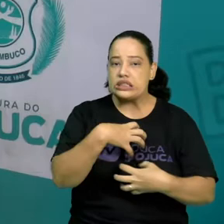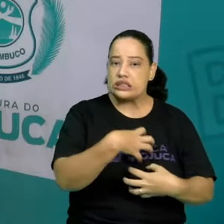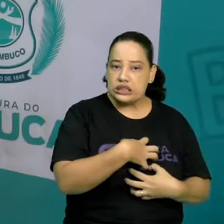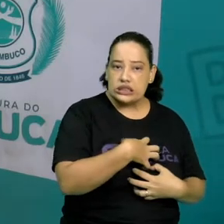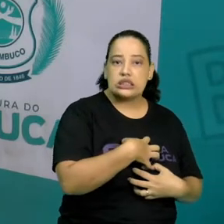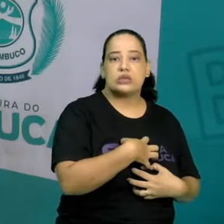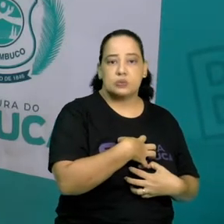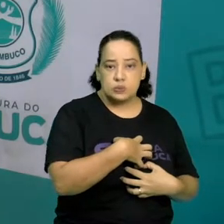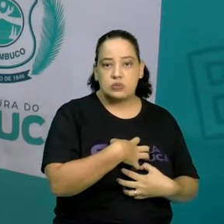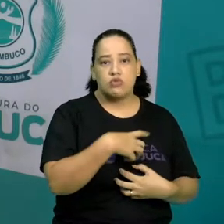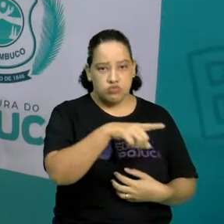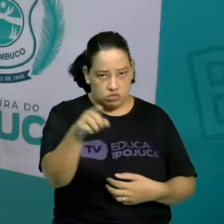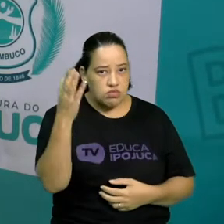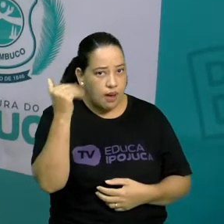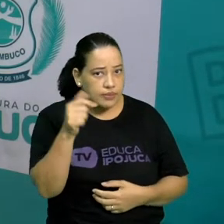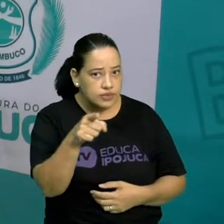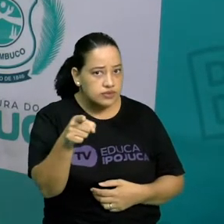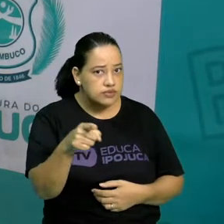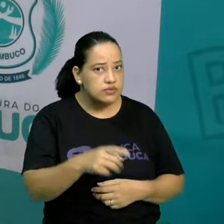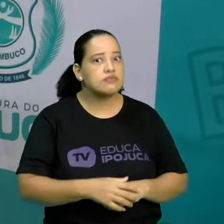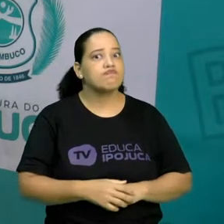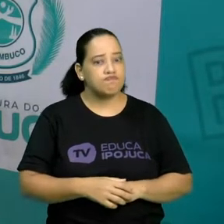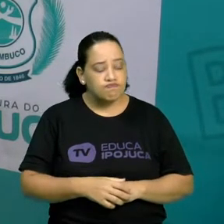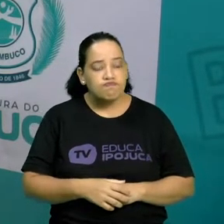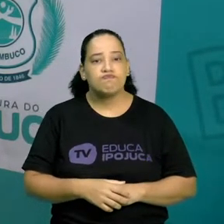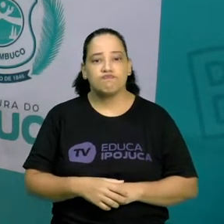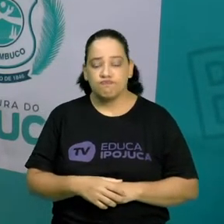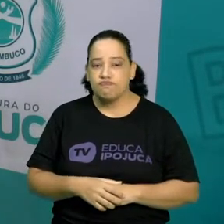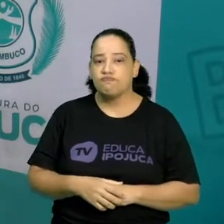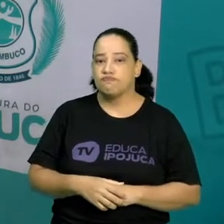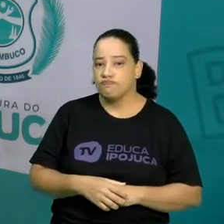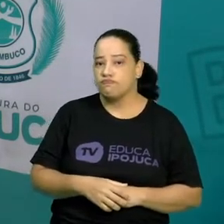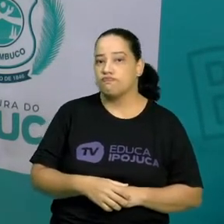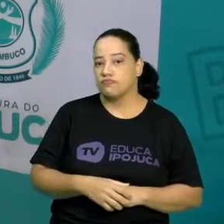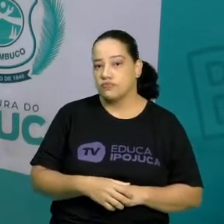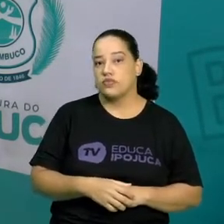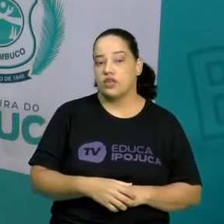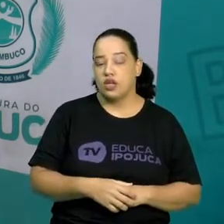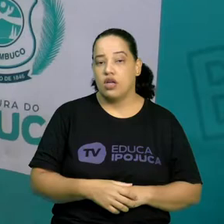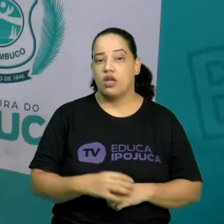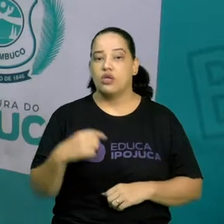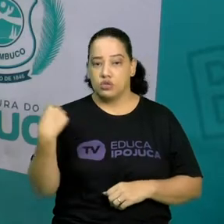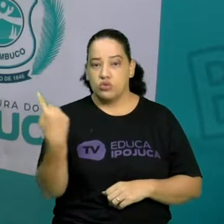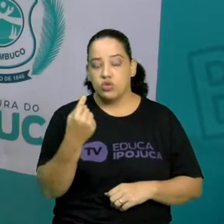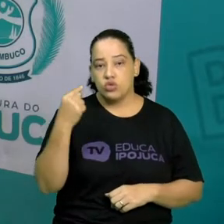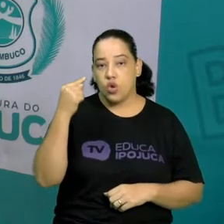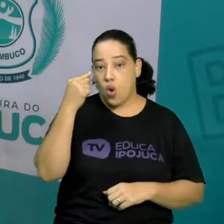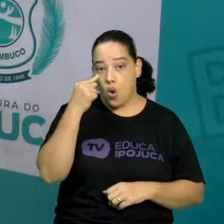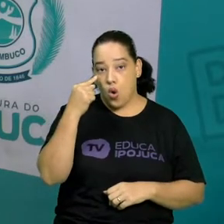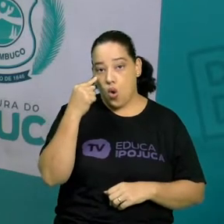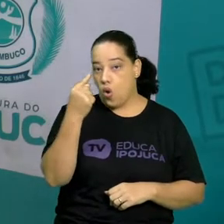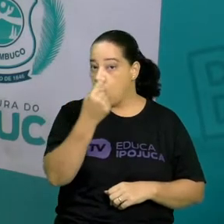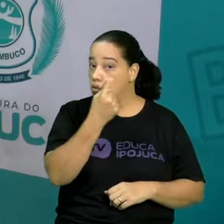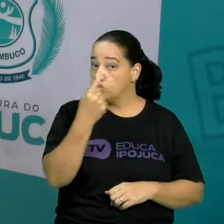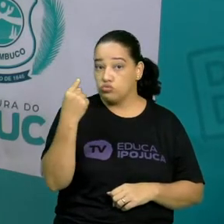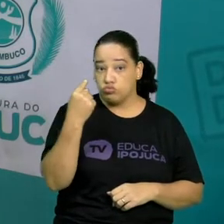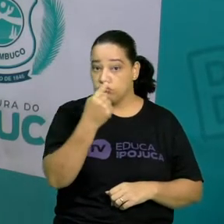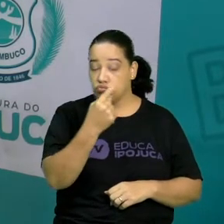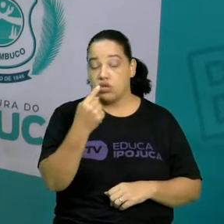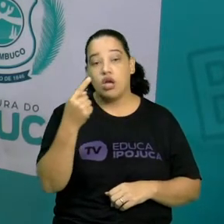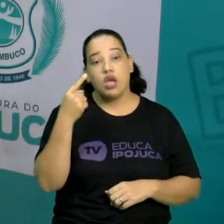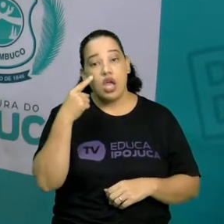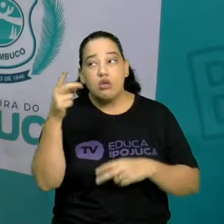redor. vocês sabiam disso? Pois é, crianças. Os nossos olhos, eles